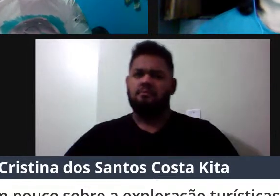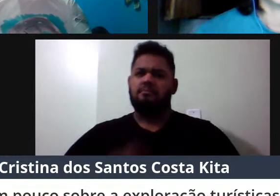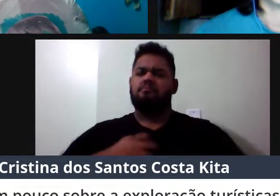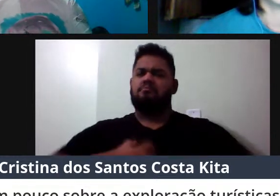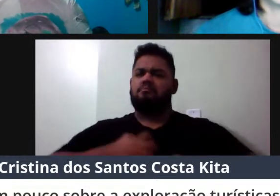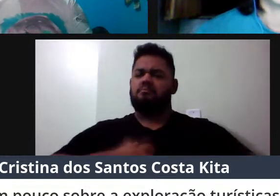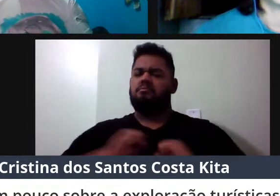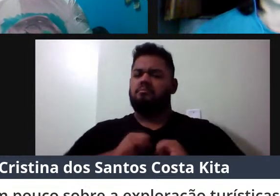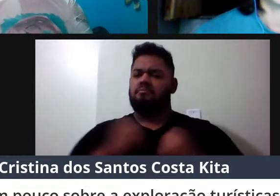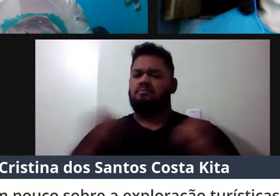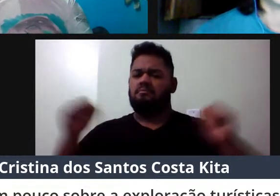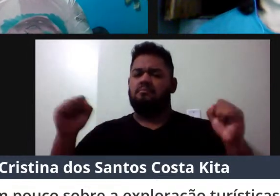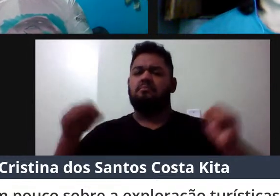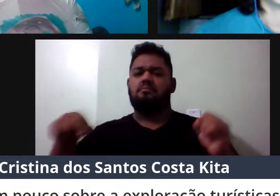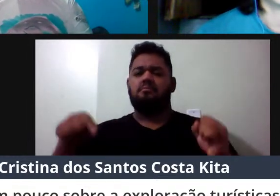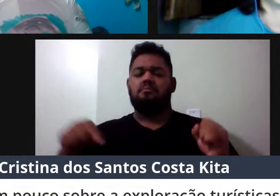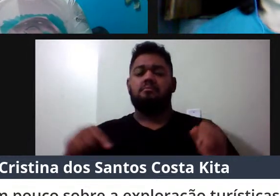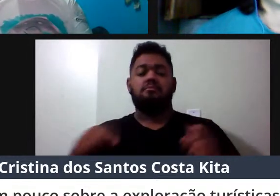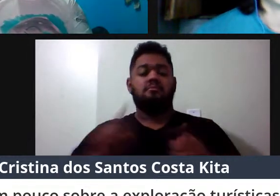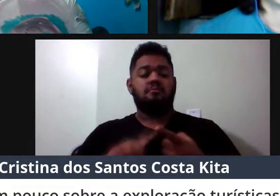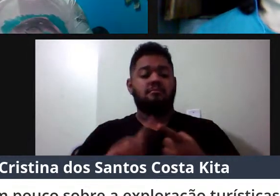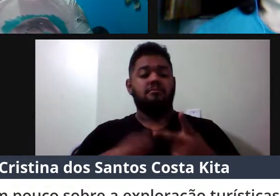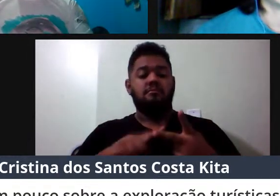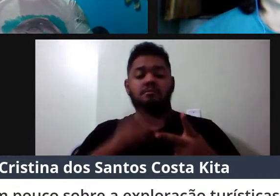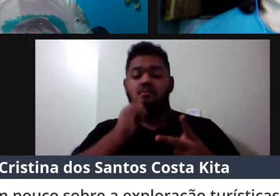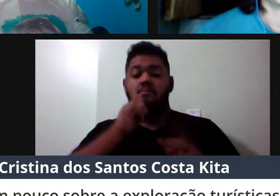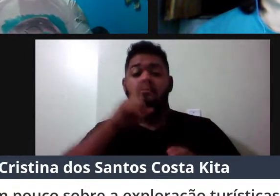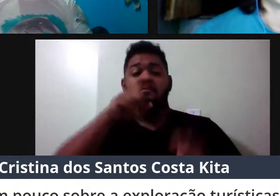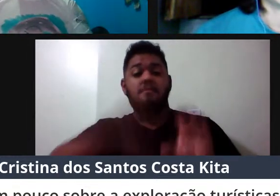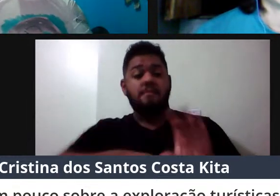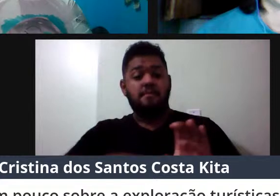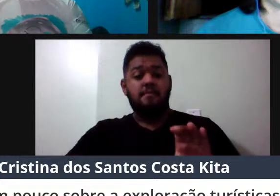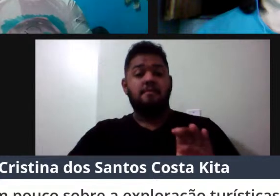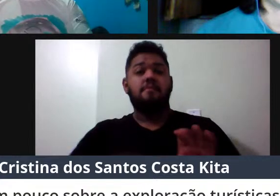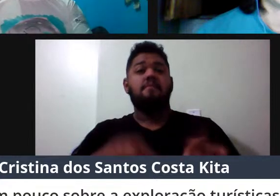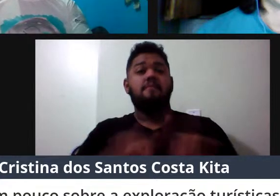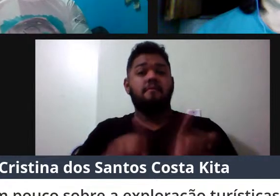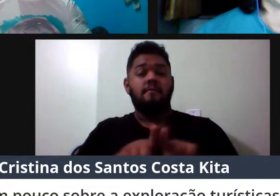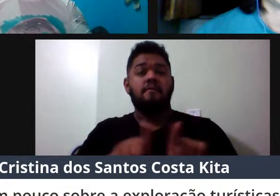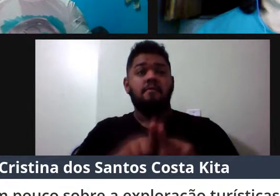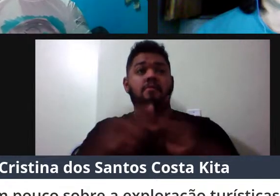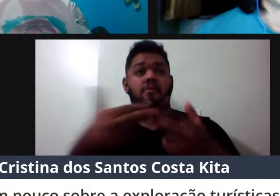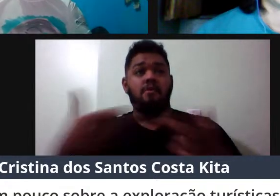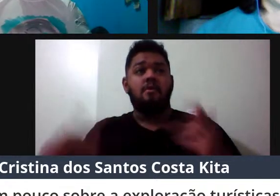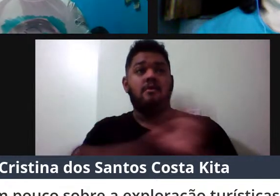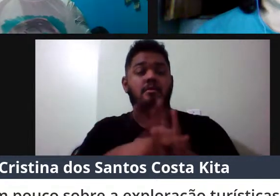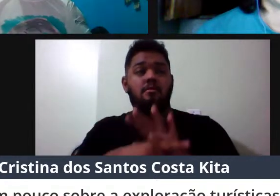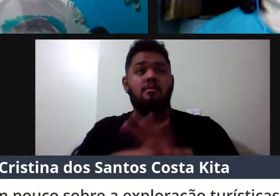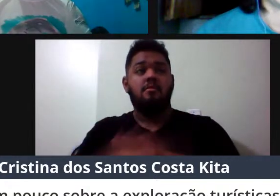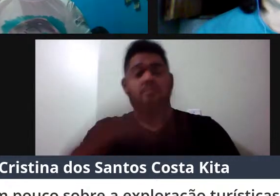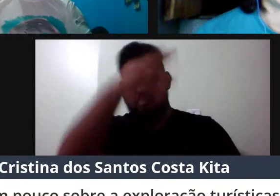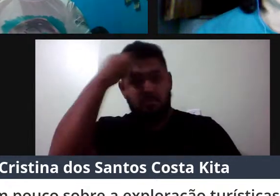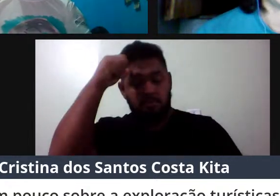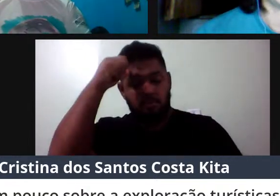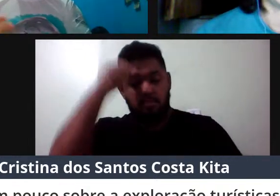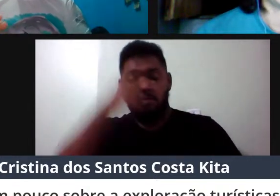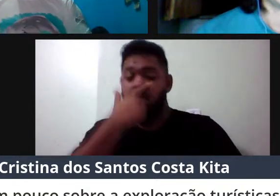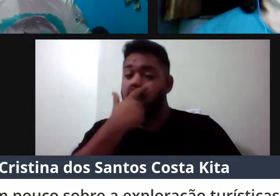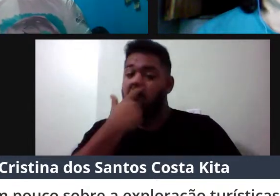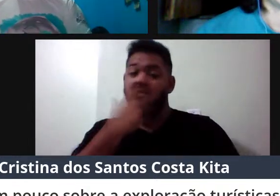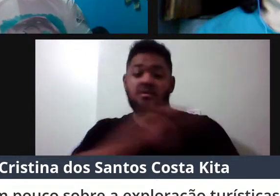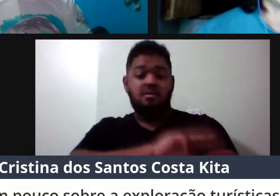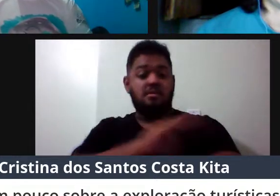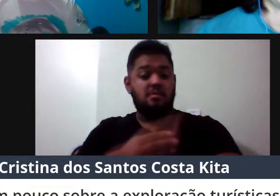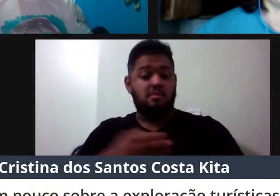indivíduos, um aumento da dependência, né, do recurso, recentemente eu tenho recebido relatos lá de Mocajuba dos animais